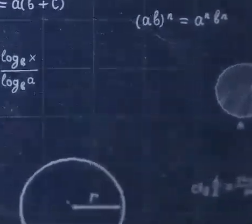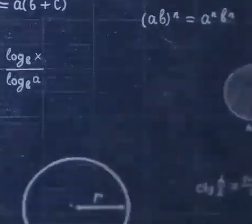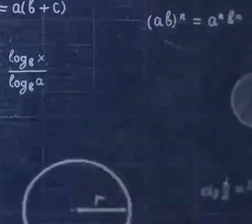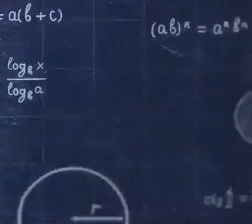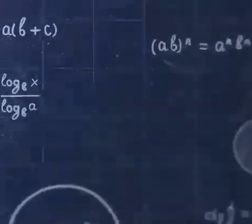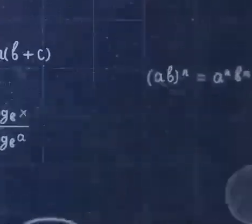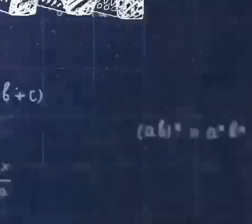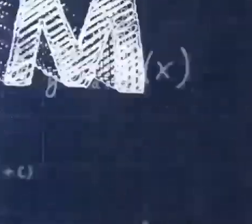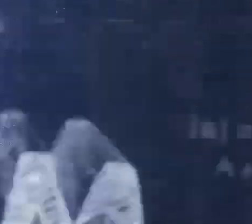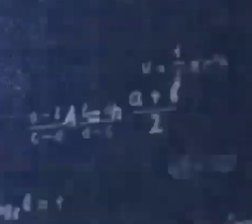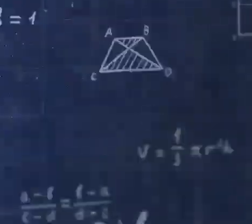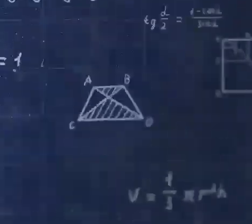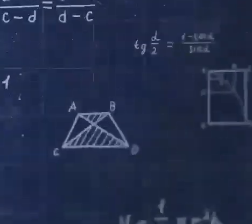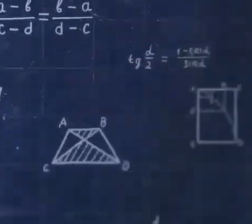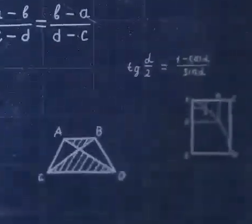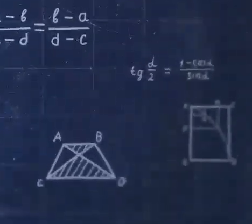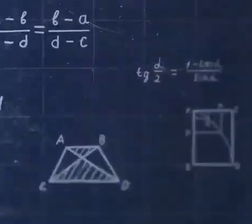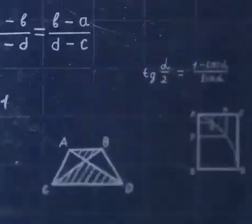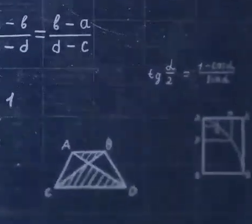Tamanho da cadeia carbônica,